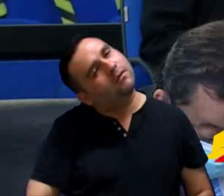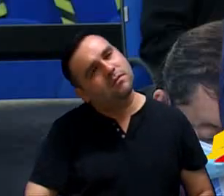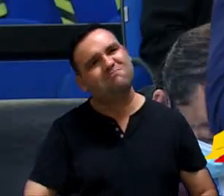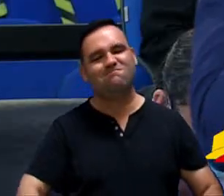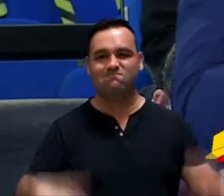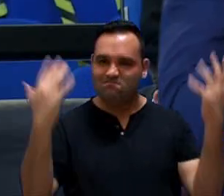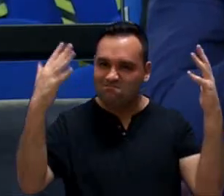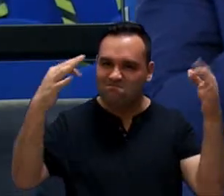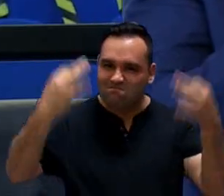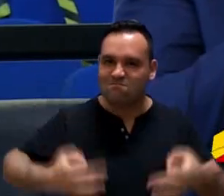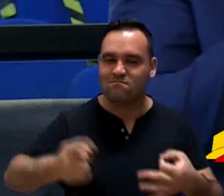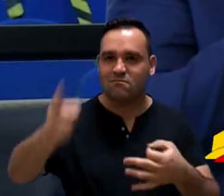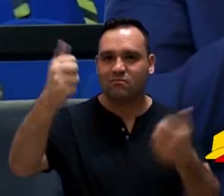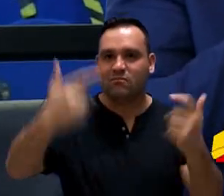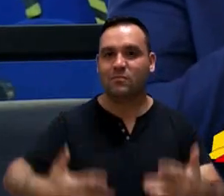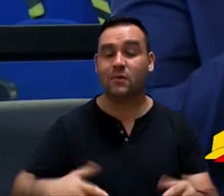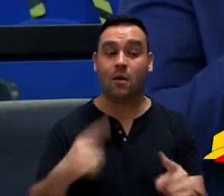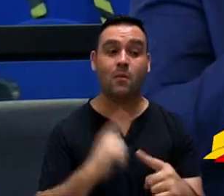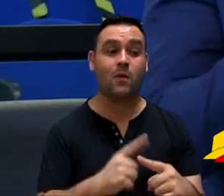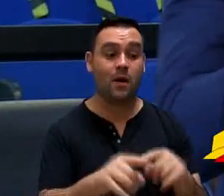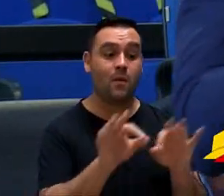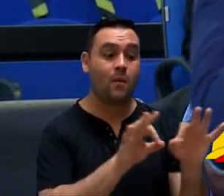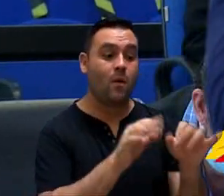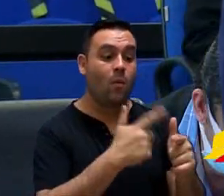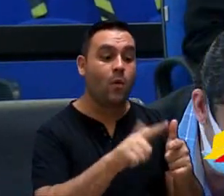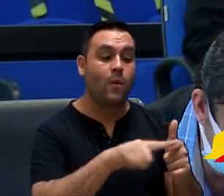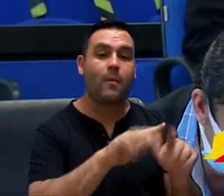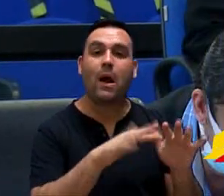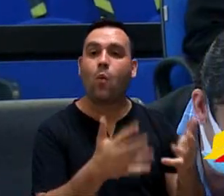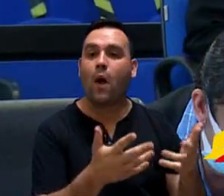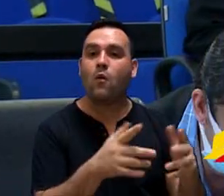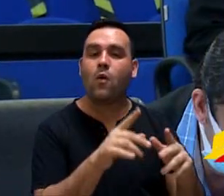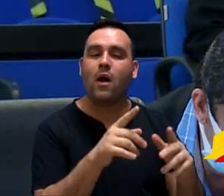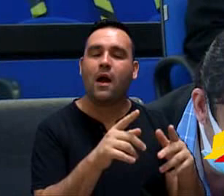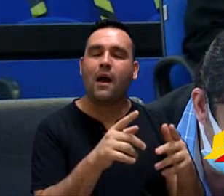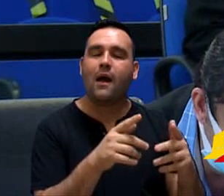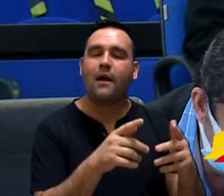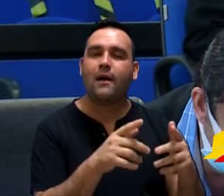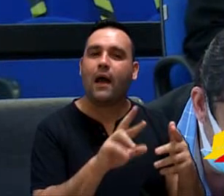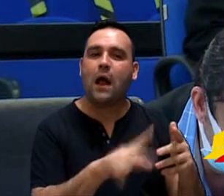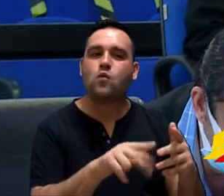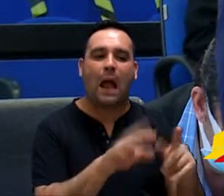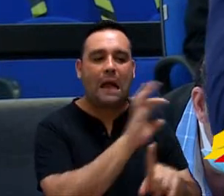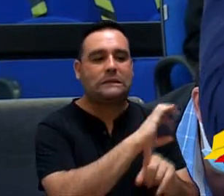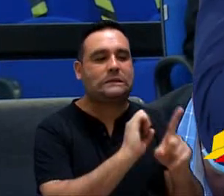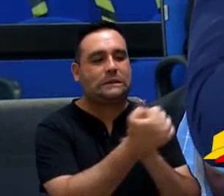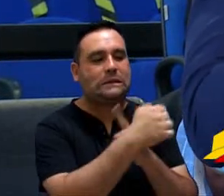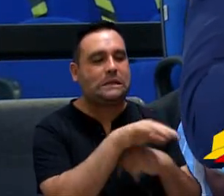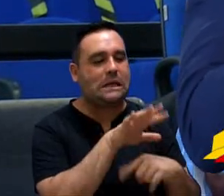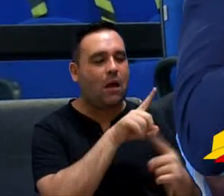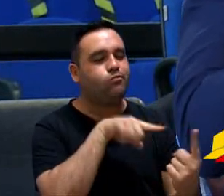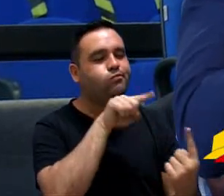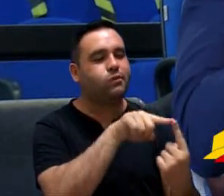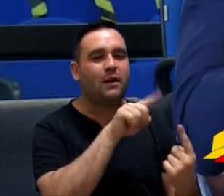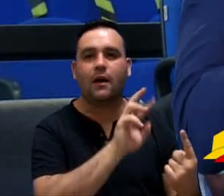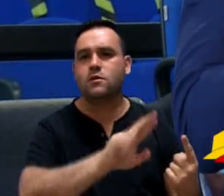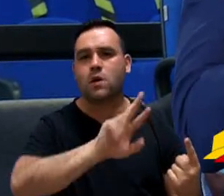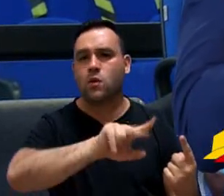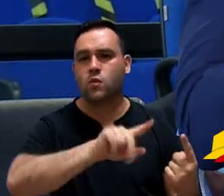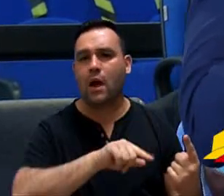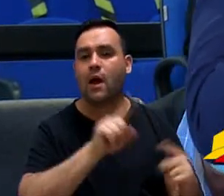muito bem colocado, vereador. Aqui o problema não é a dimensão social que vai alcançar o projeto ou não.